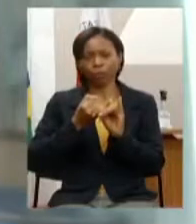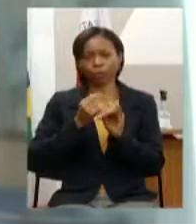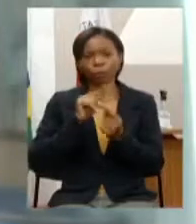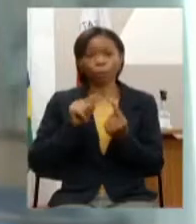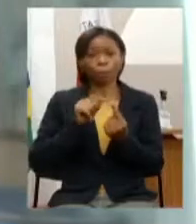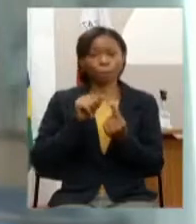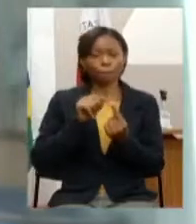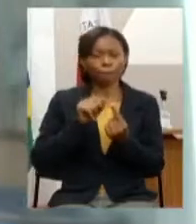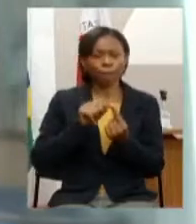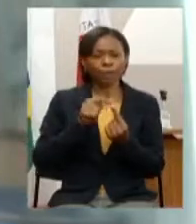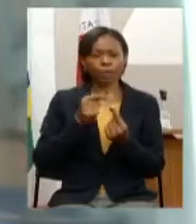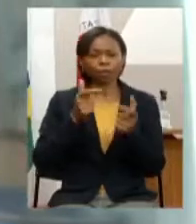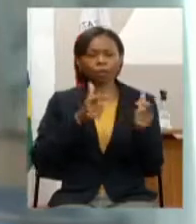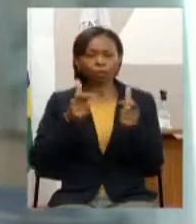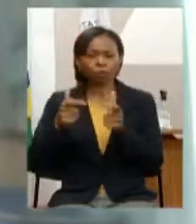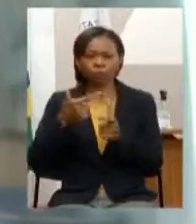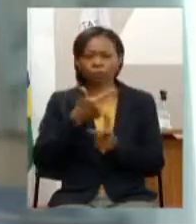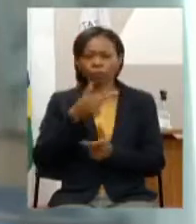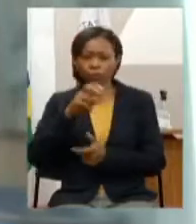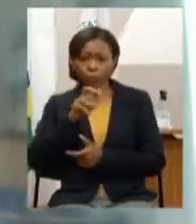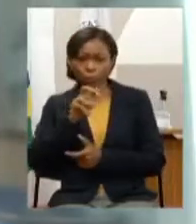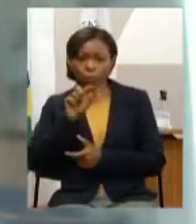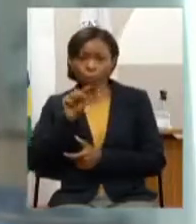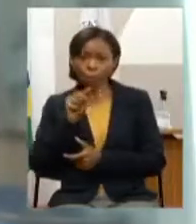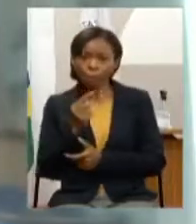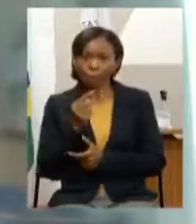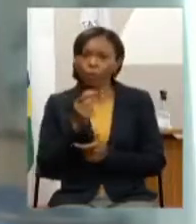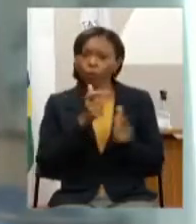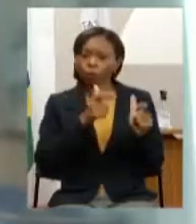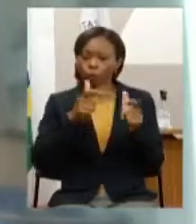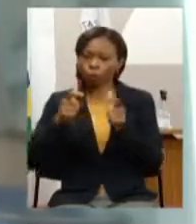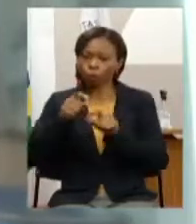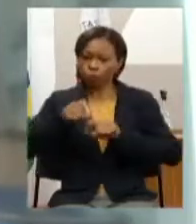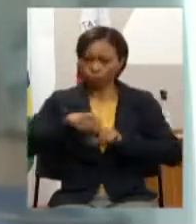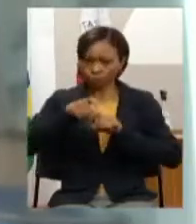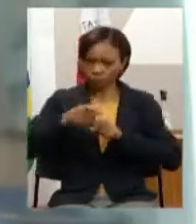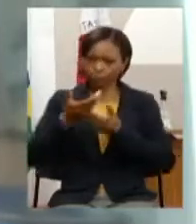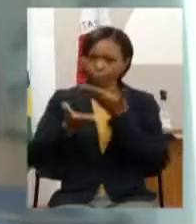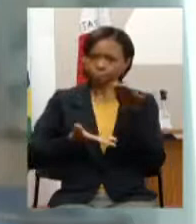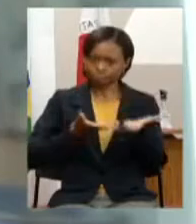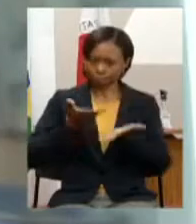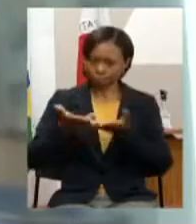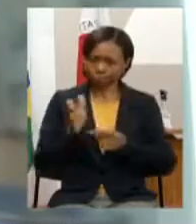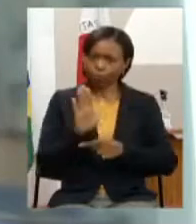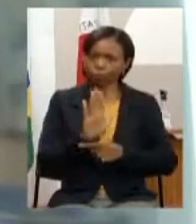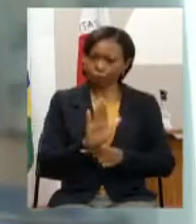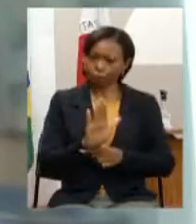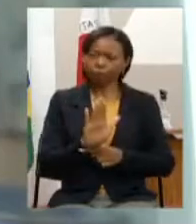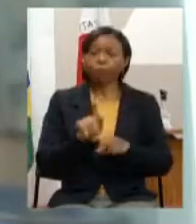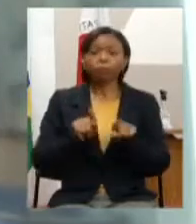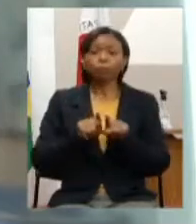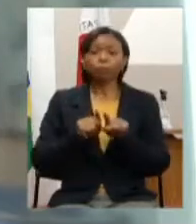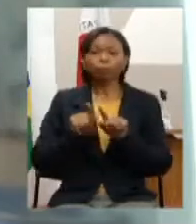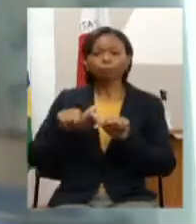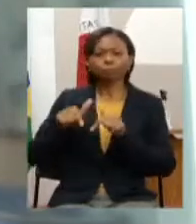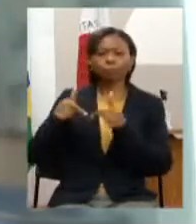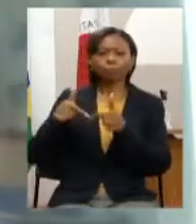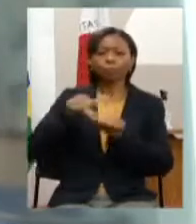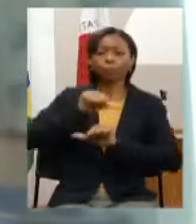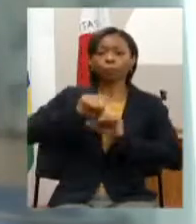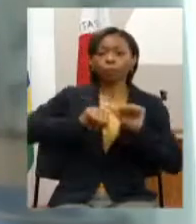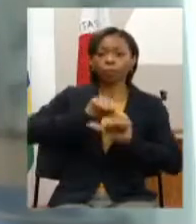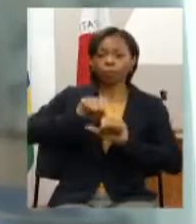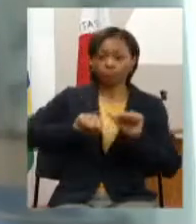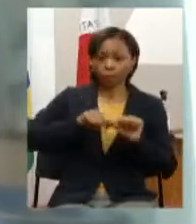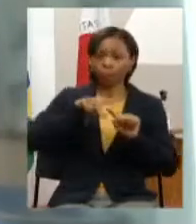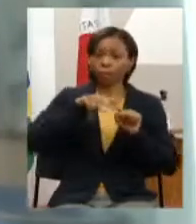25 mil comunidades rurais atendidas no estado uma outra ação é alterar a finalidade da